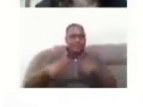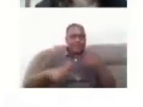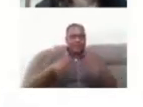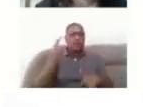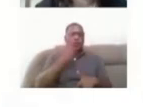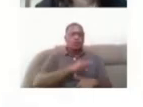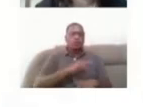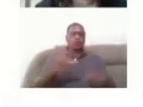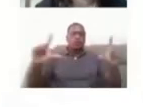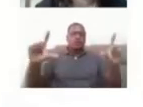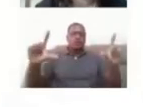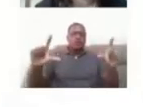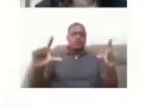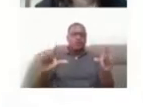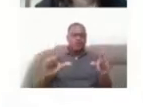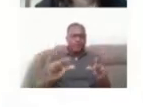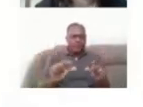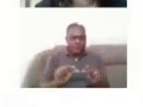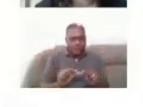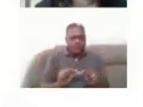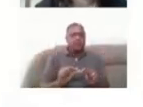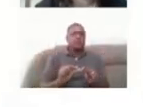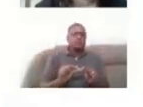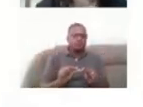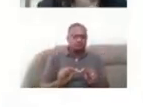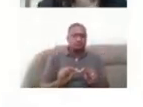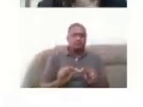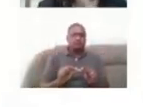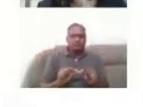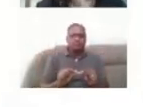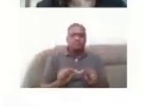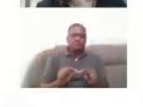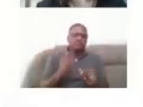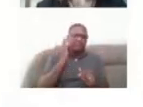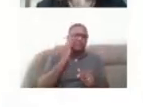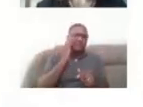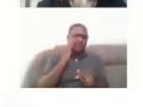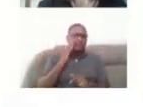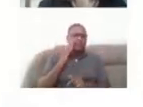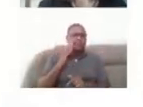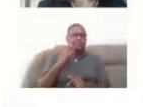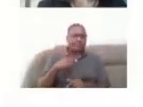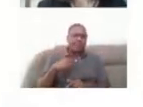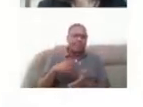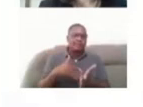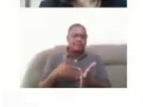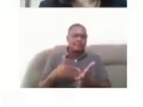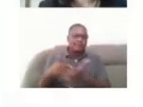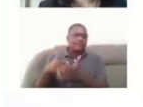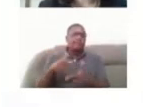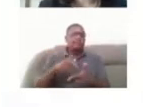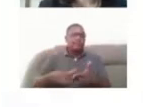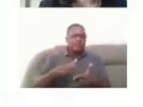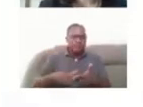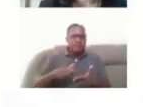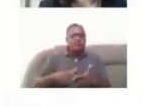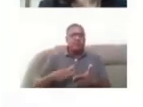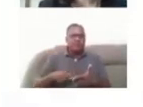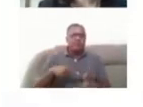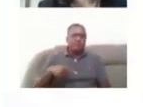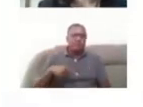acho durante o tempo e não que não tenha desafios e problemas que a gente sabe que tem.